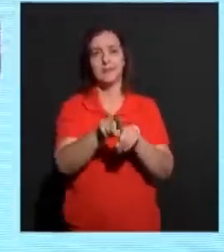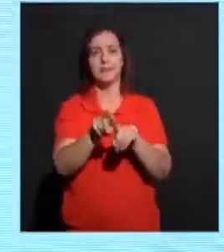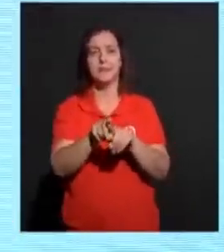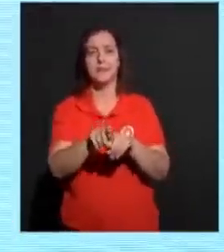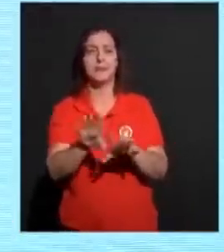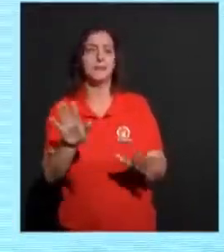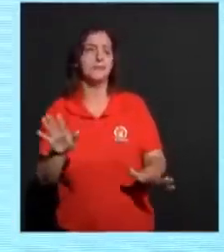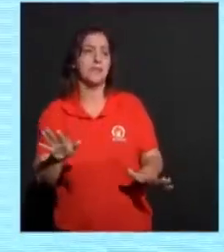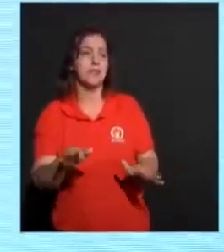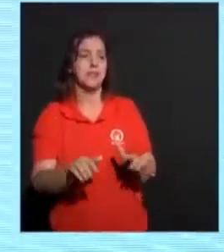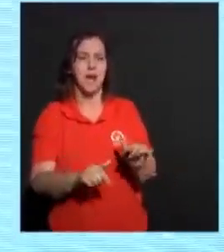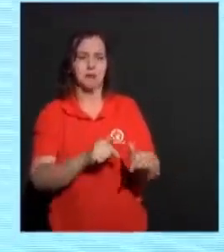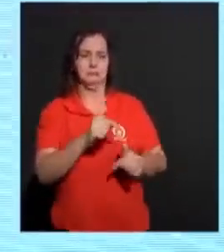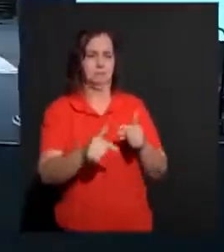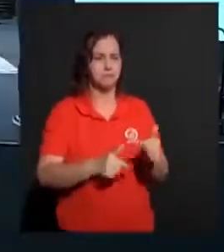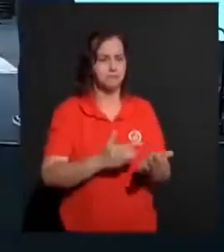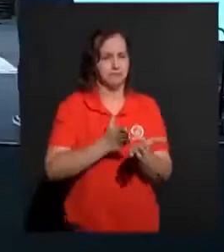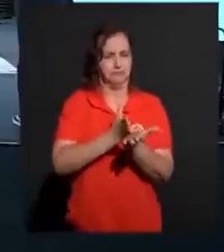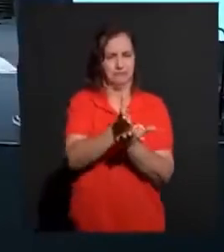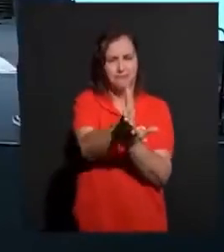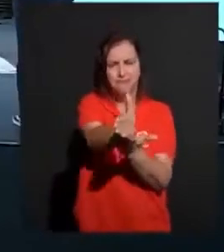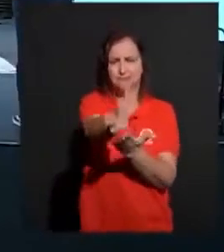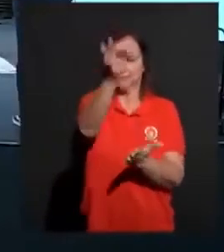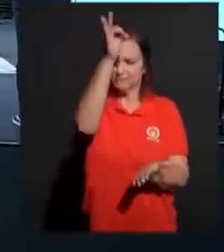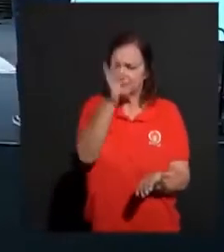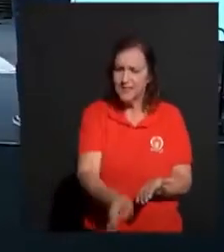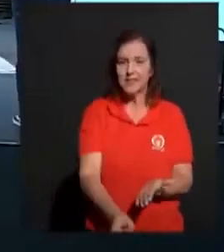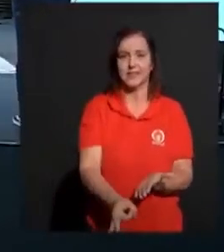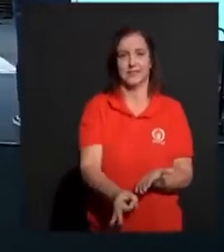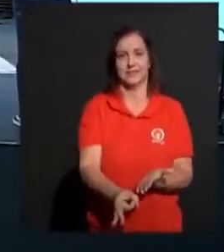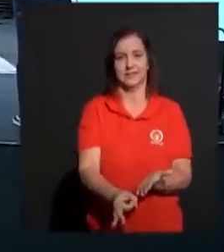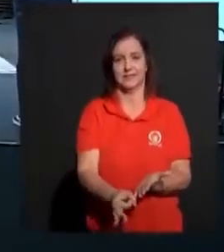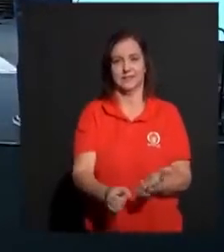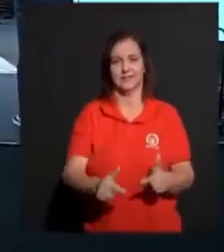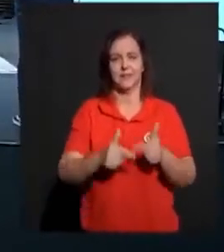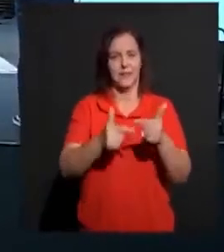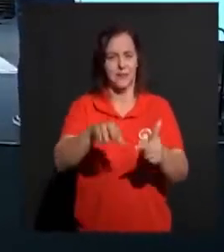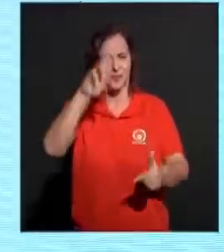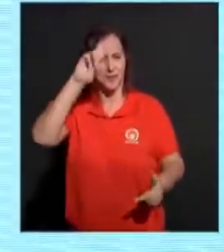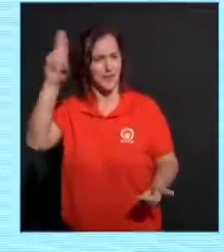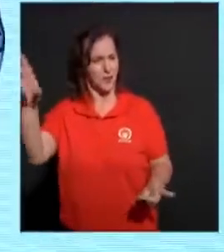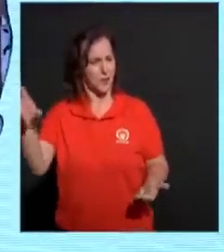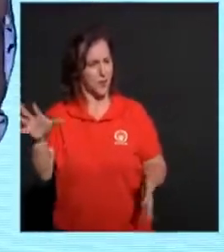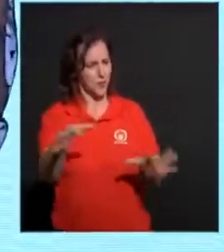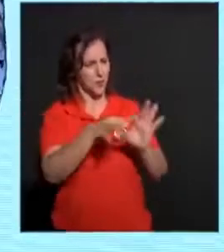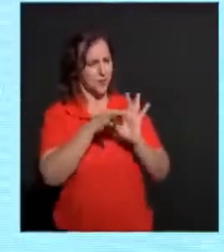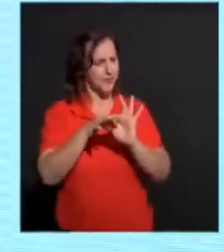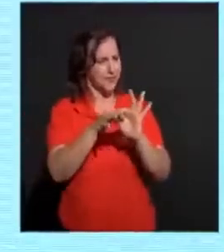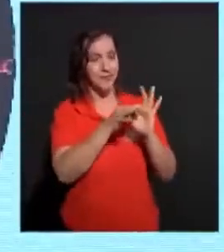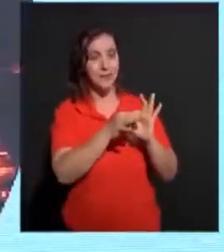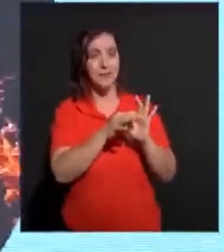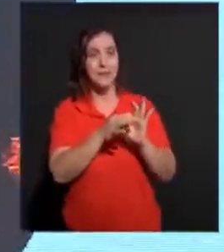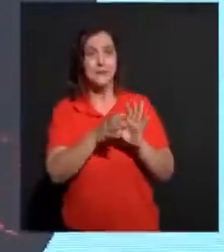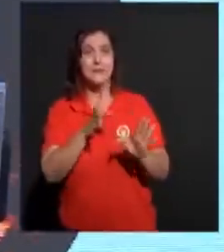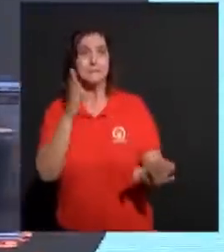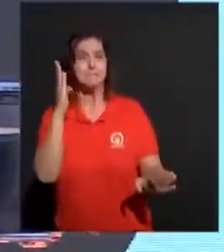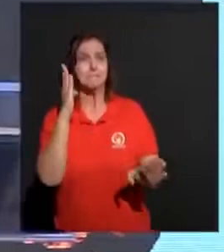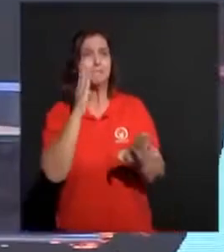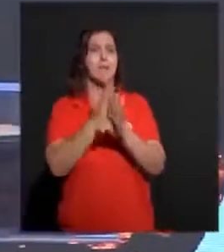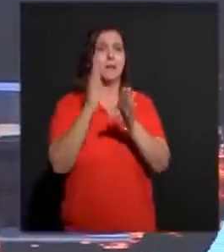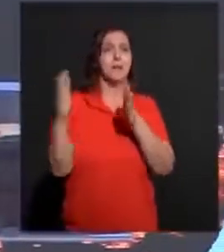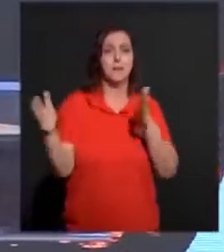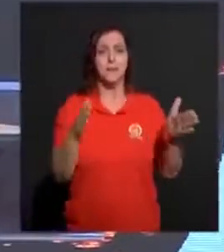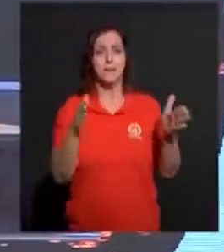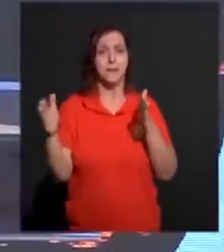ativismo. Caminhando. Fazendo tudo. Tão envolvido. E de repente veio essa